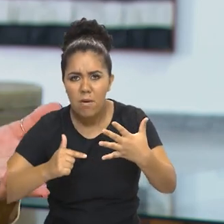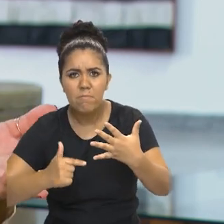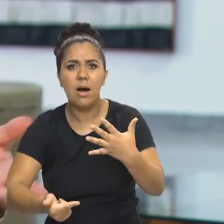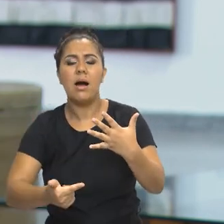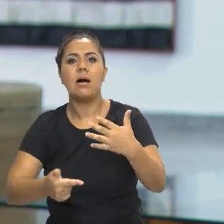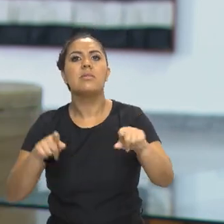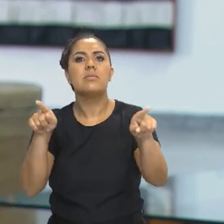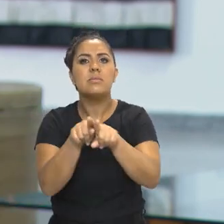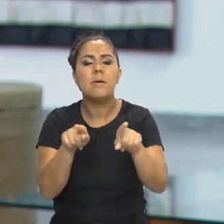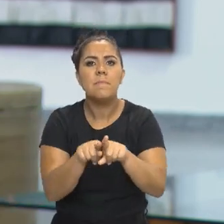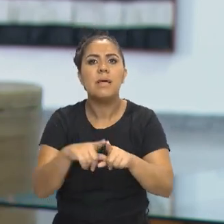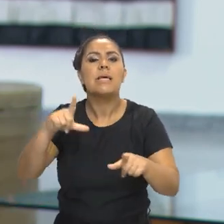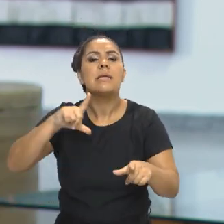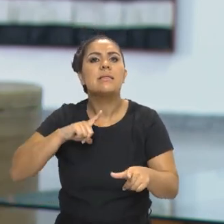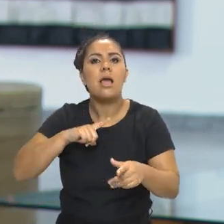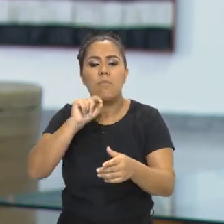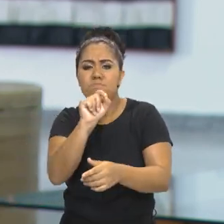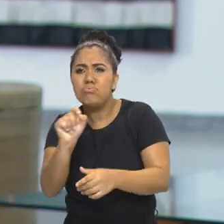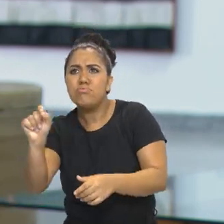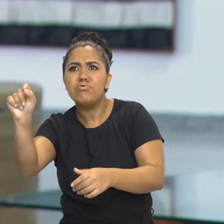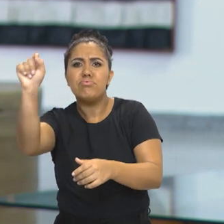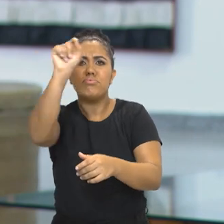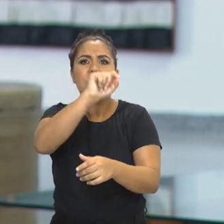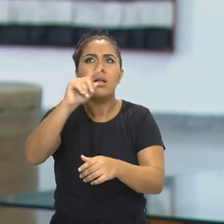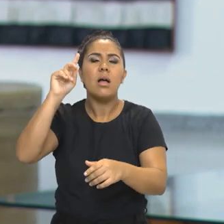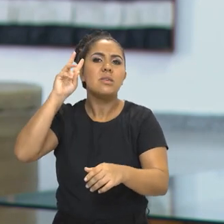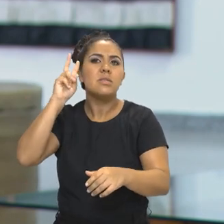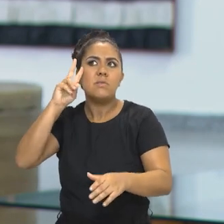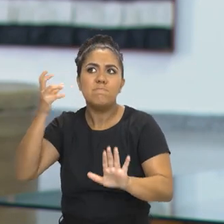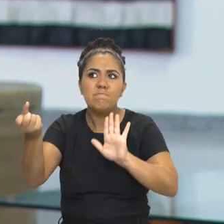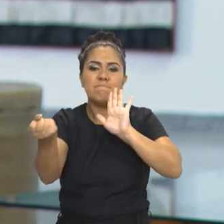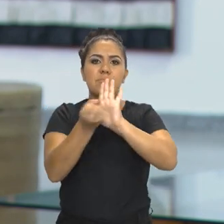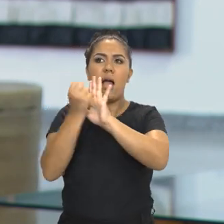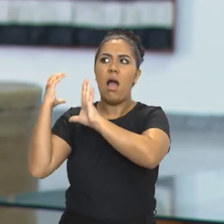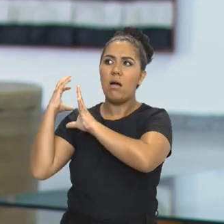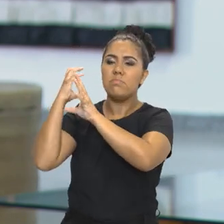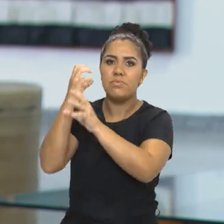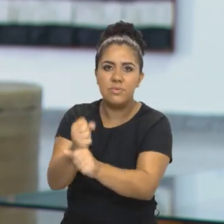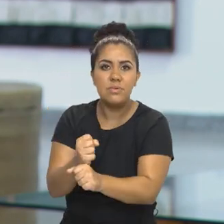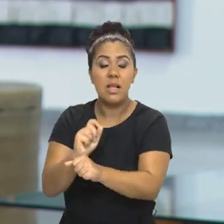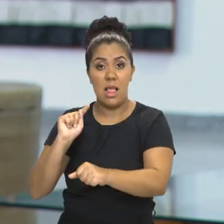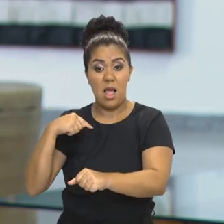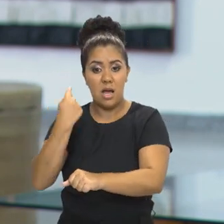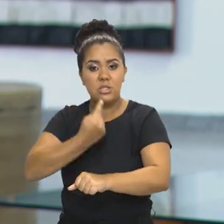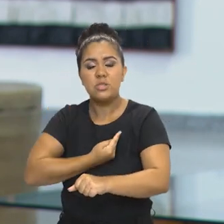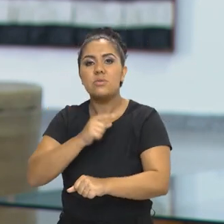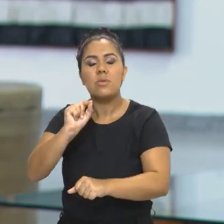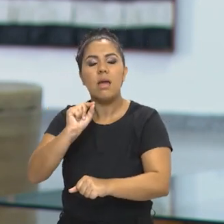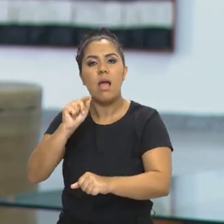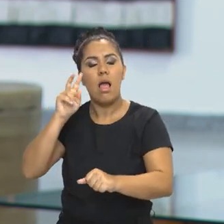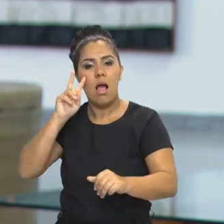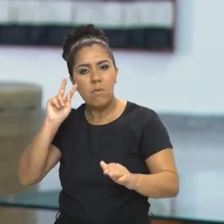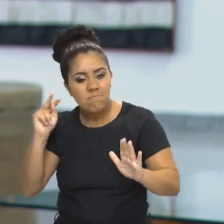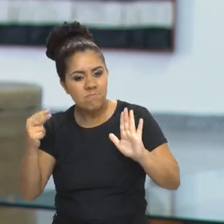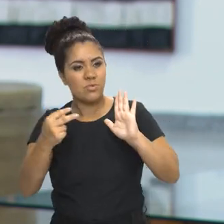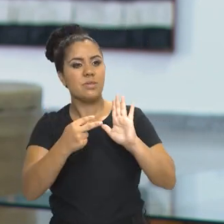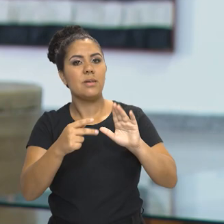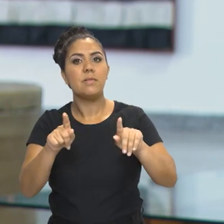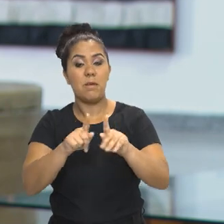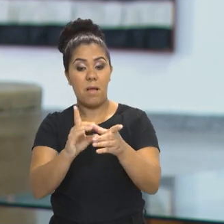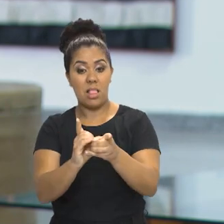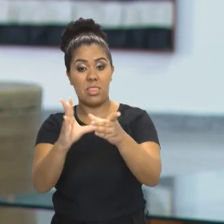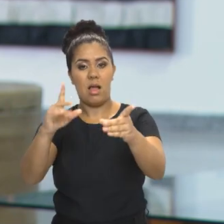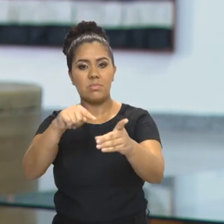inclusive onde existem esses pontos de memória. Então, o museu vai ser um lugar em que a gente vai ter o conhecimento de como a